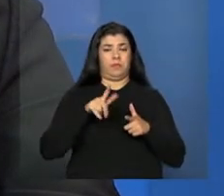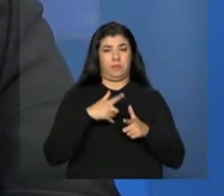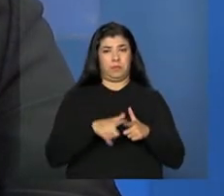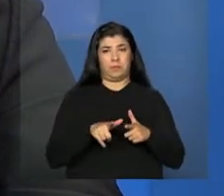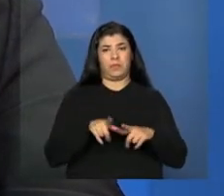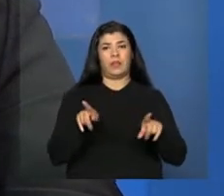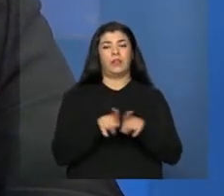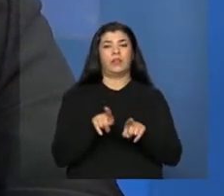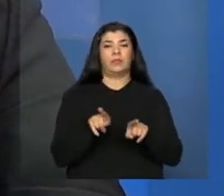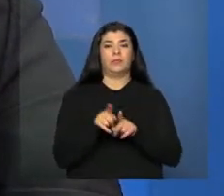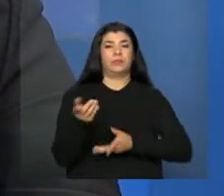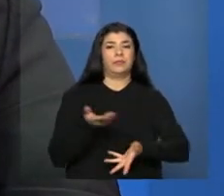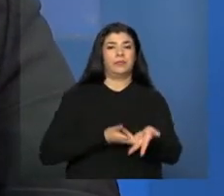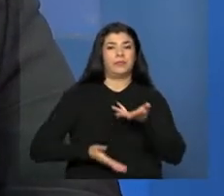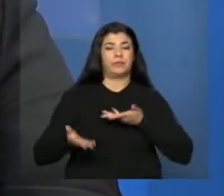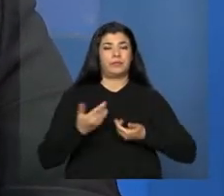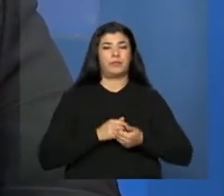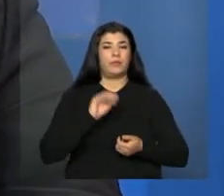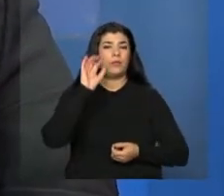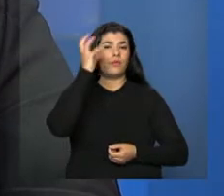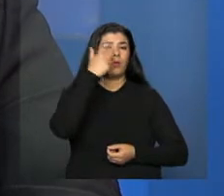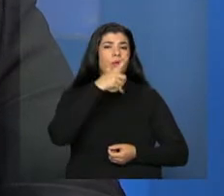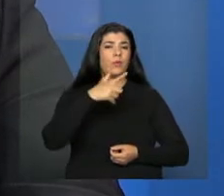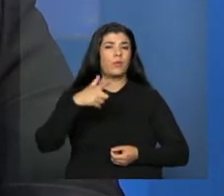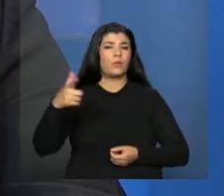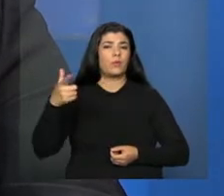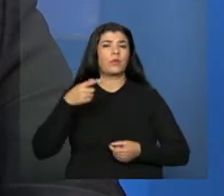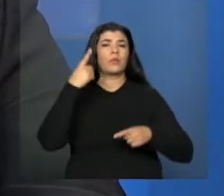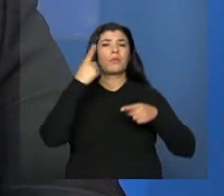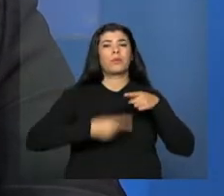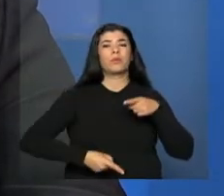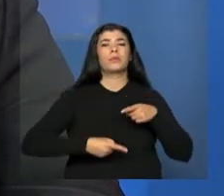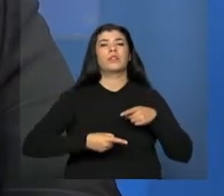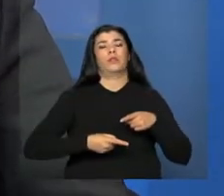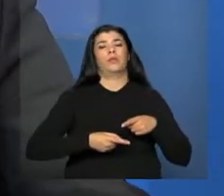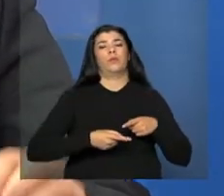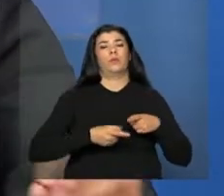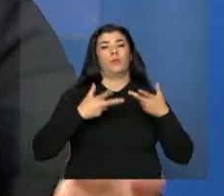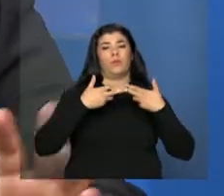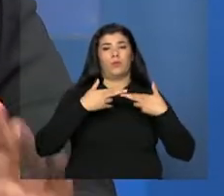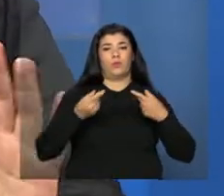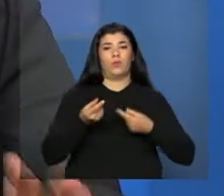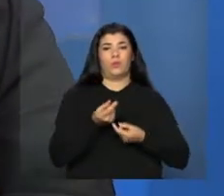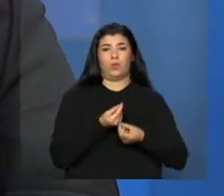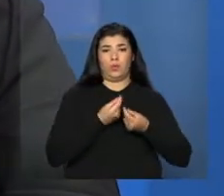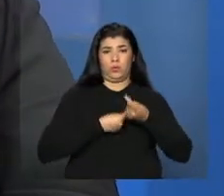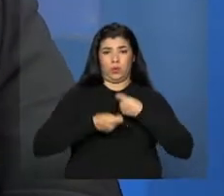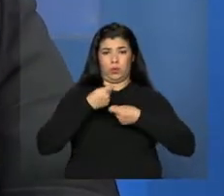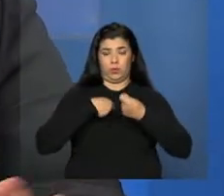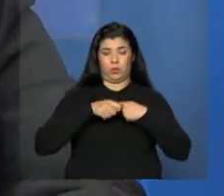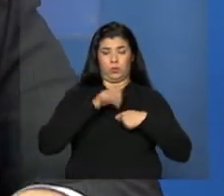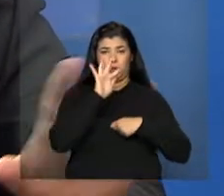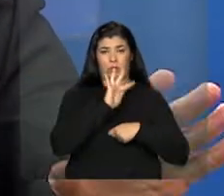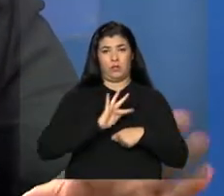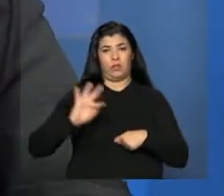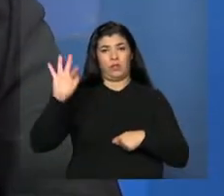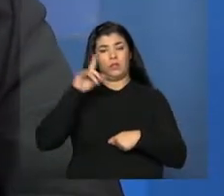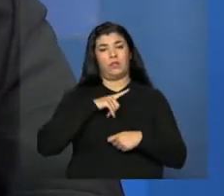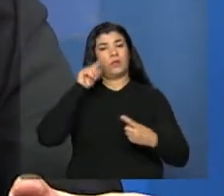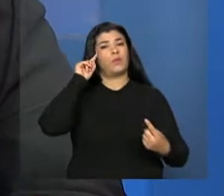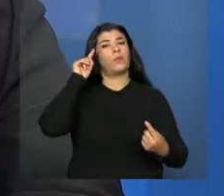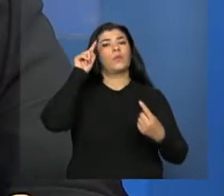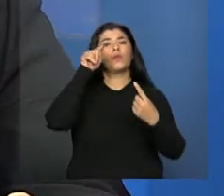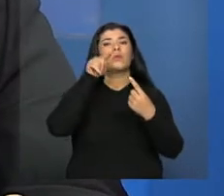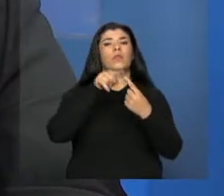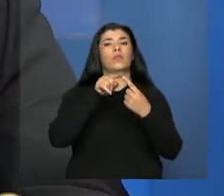relação às eventuais vedações, o recurso federal tem como por finalidade princípio, aqui nós estamos generalizando um